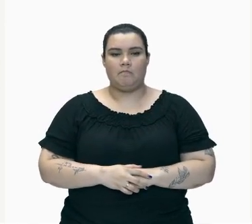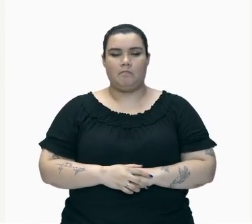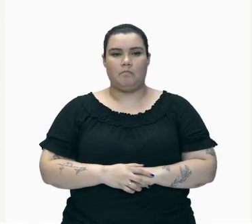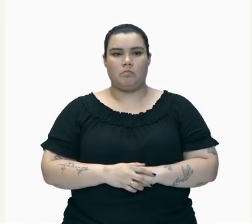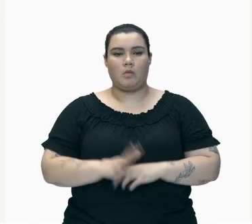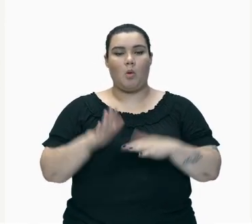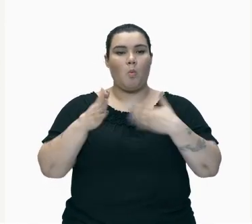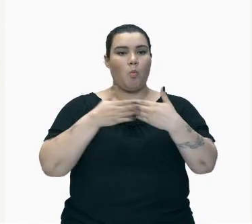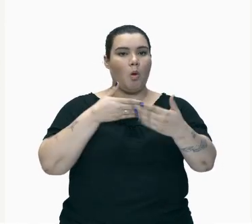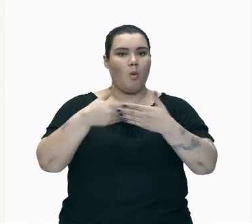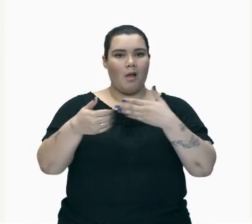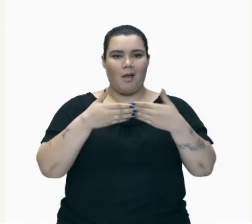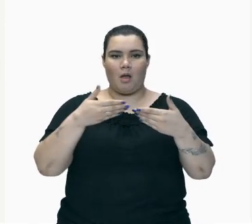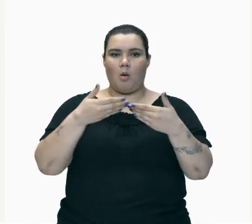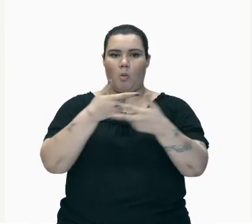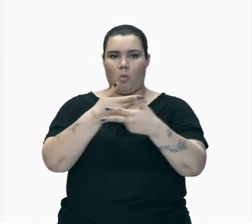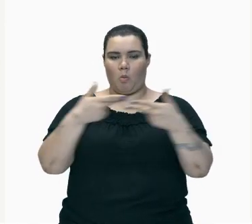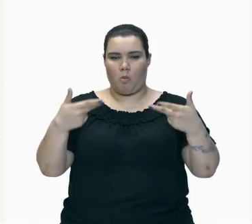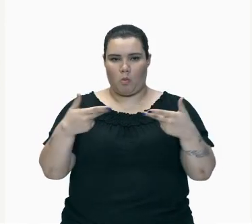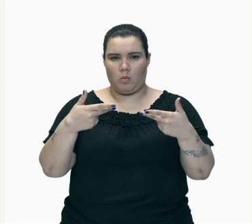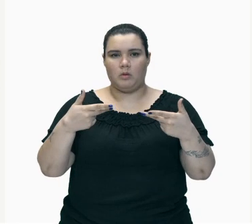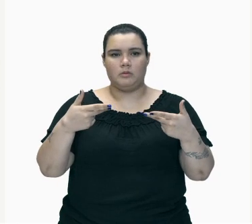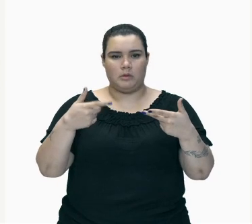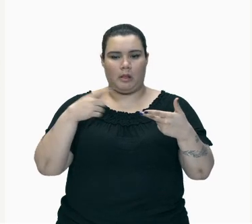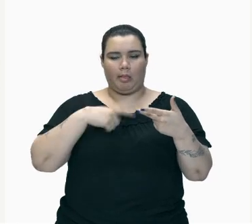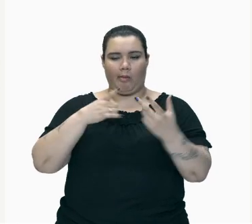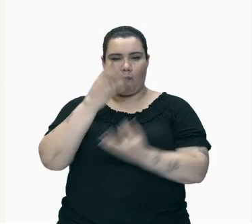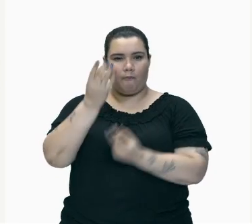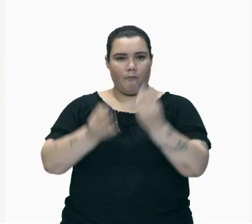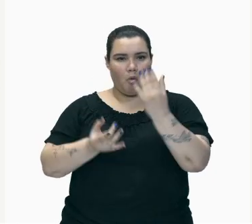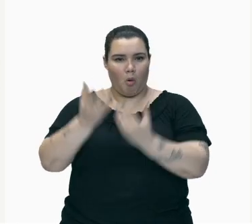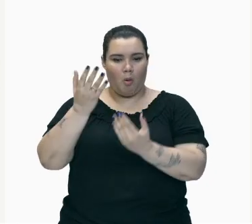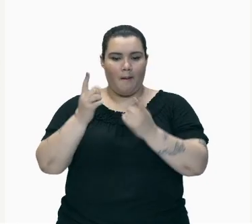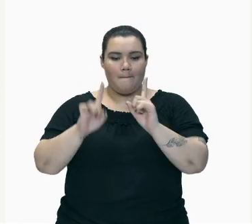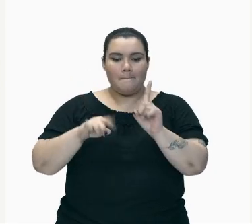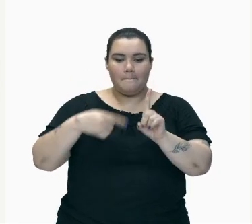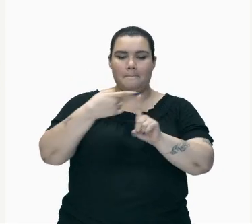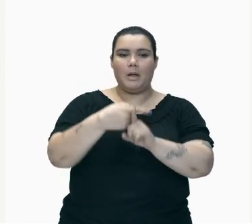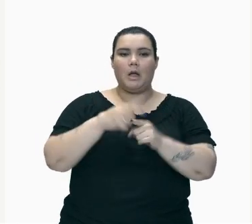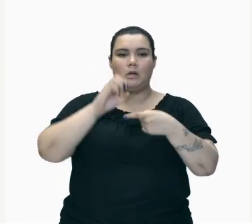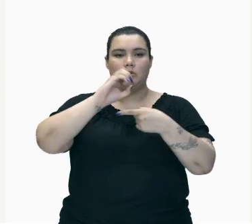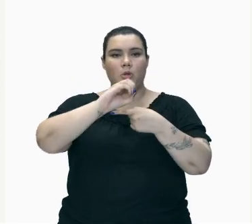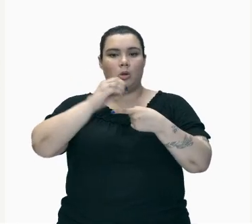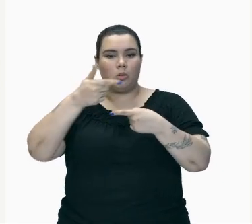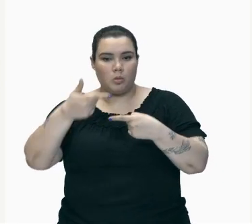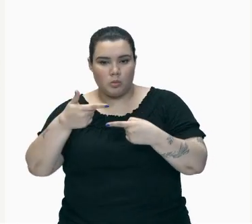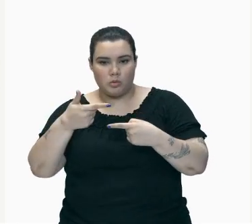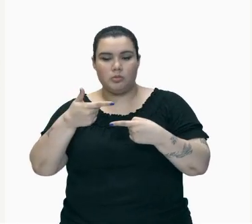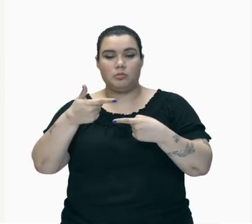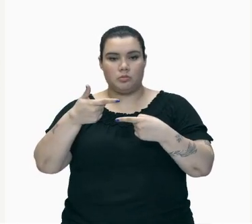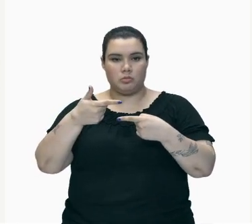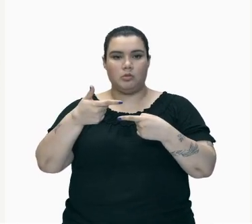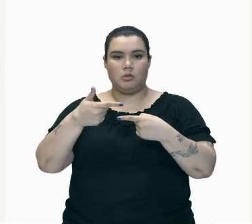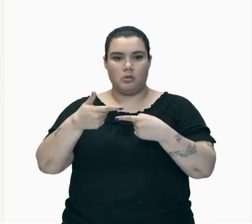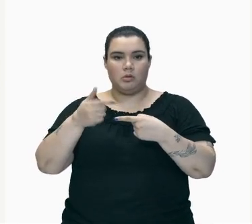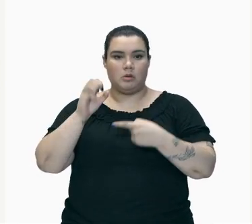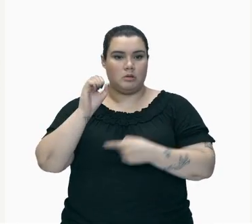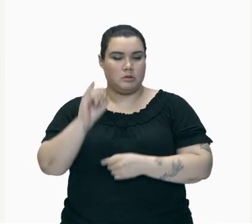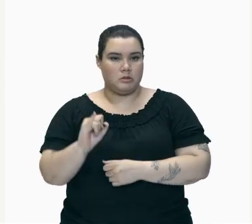qualquer Coisa Ela precisa De oxigênio Para acontecer E se essa Coisa tiver